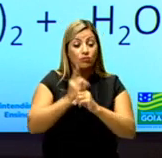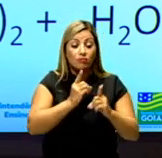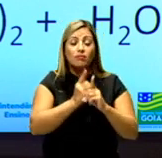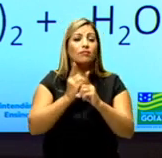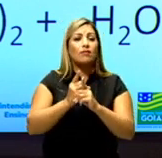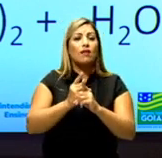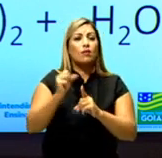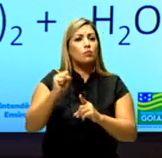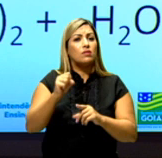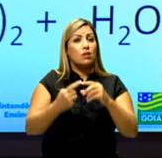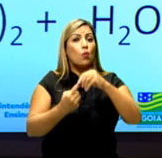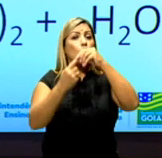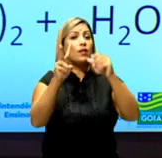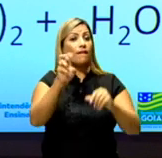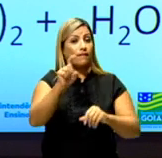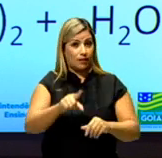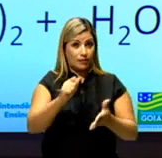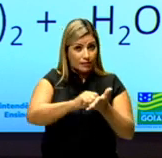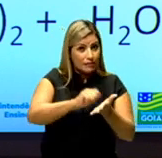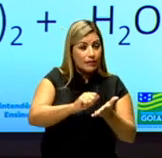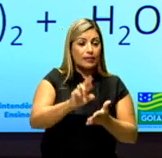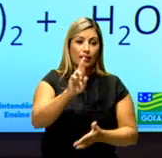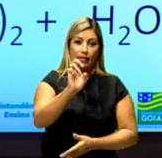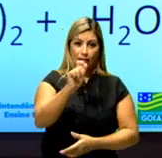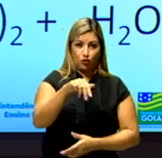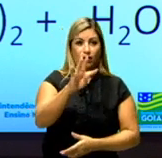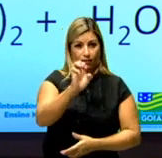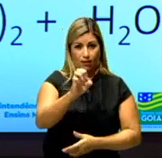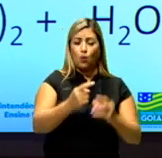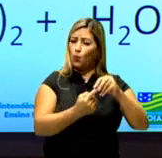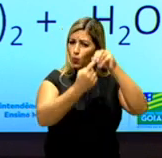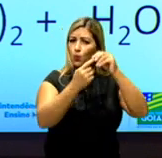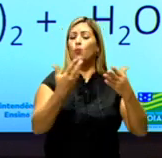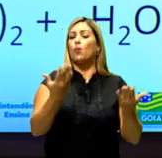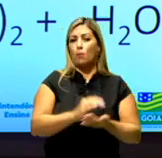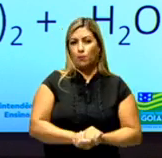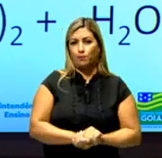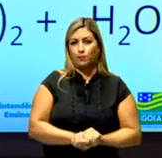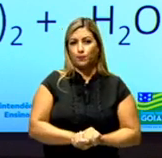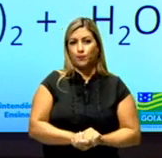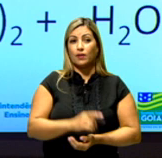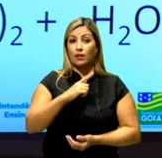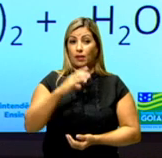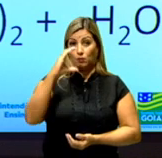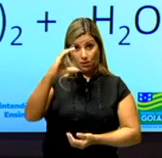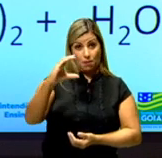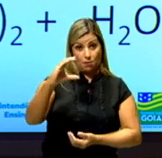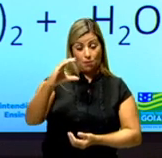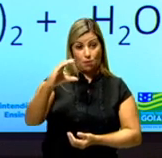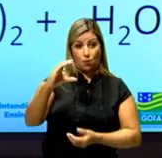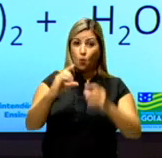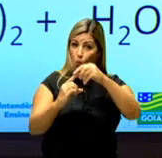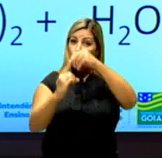que aparece uma única vez escrita no reagente e uma única vez escrita no produto. Bem, aqui nós temos o carbono aparecendo